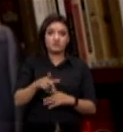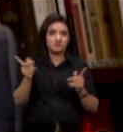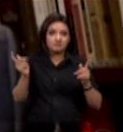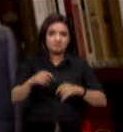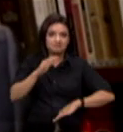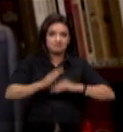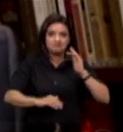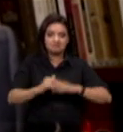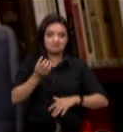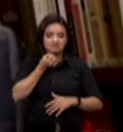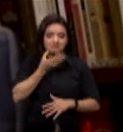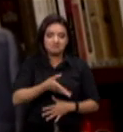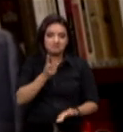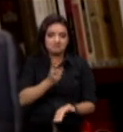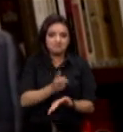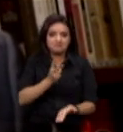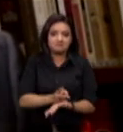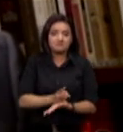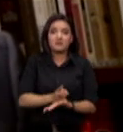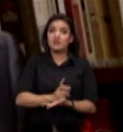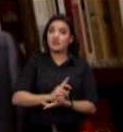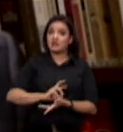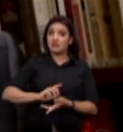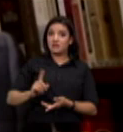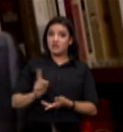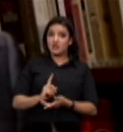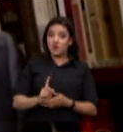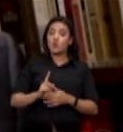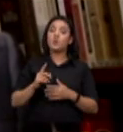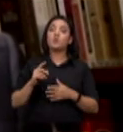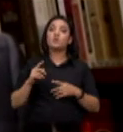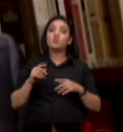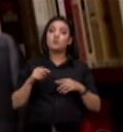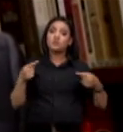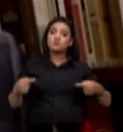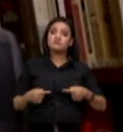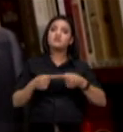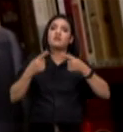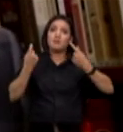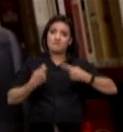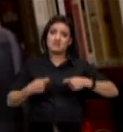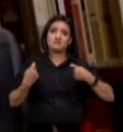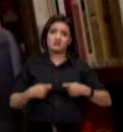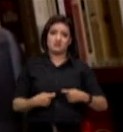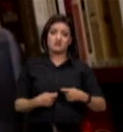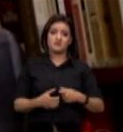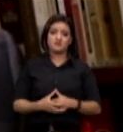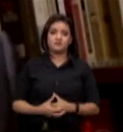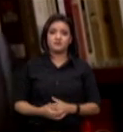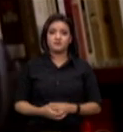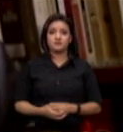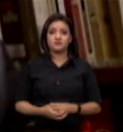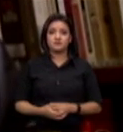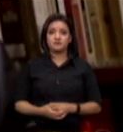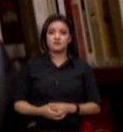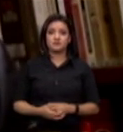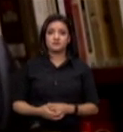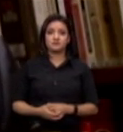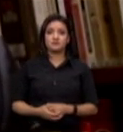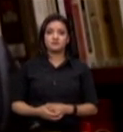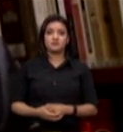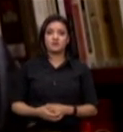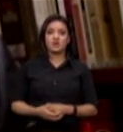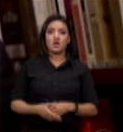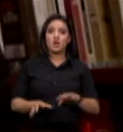certamente não na intensidade e efetividade que o problema requer o